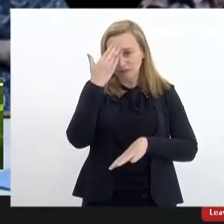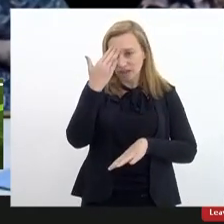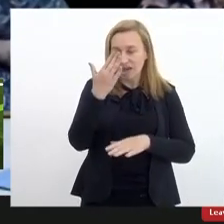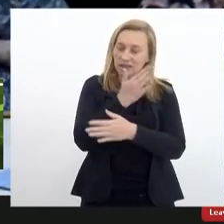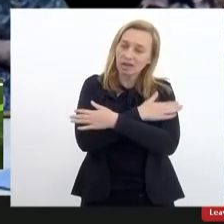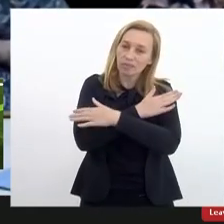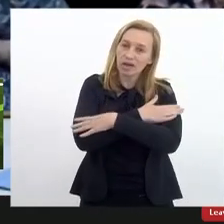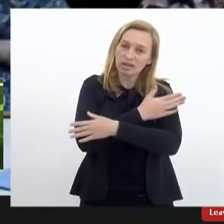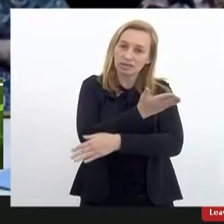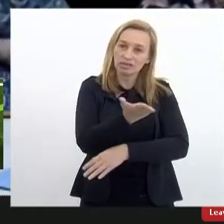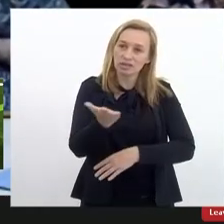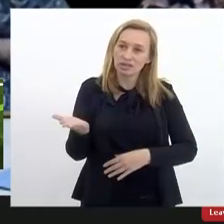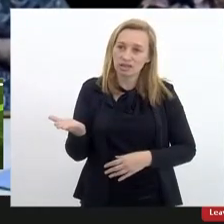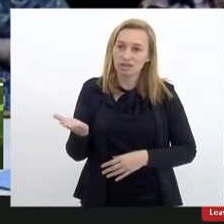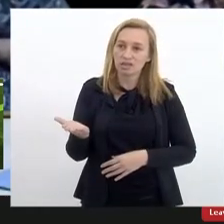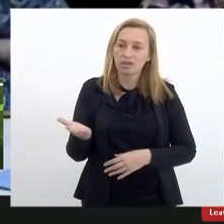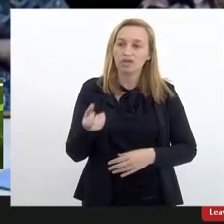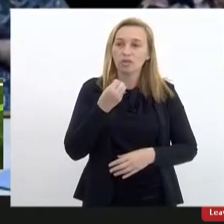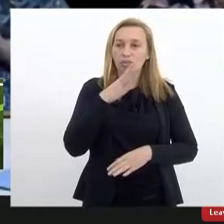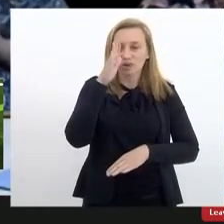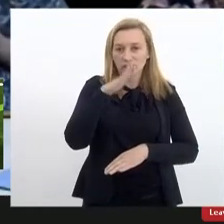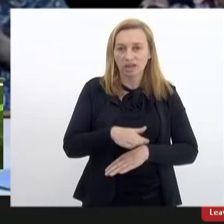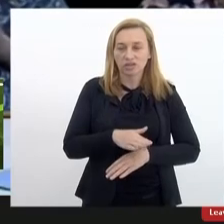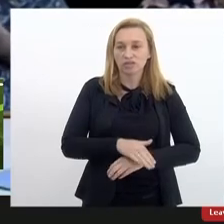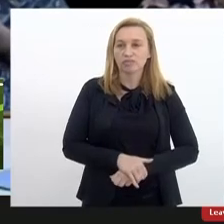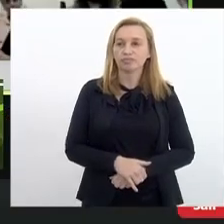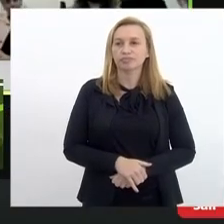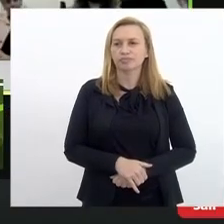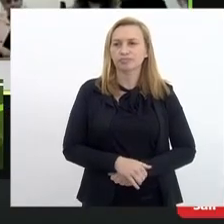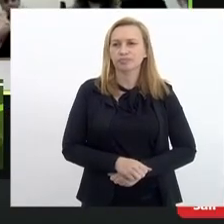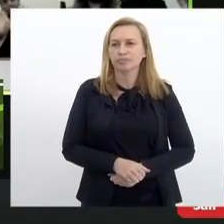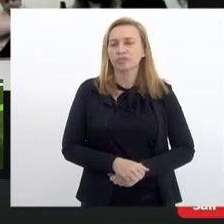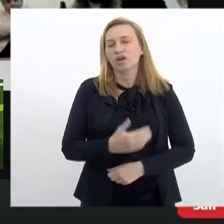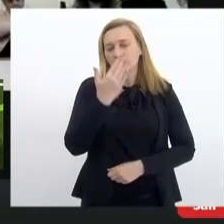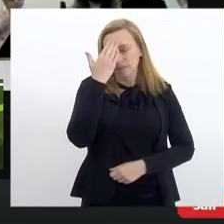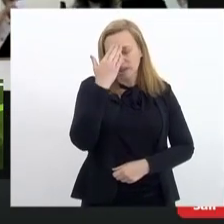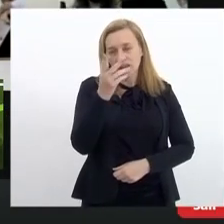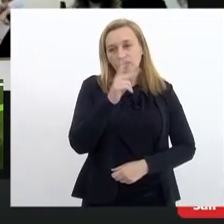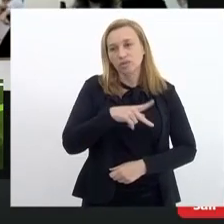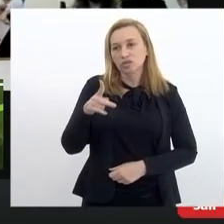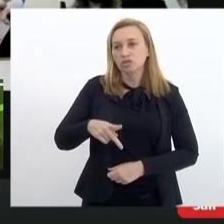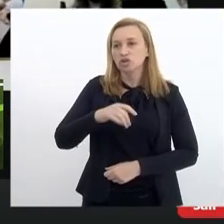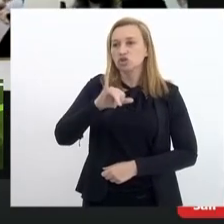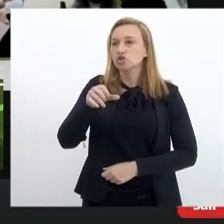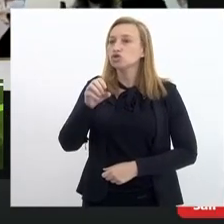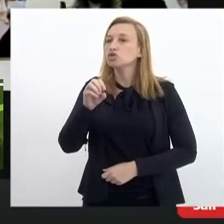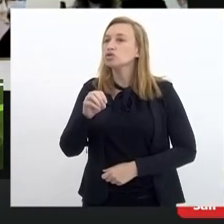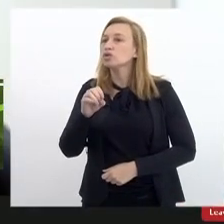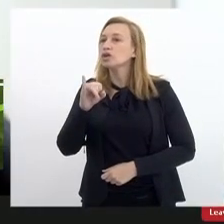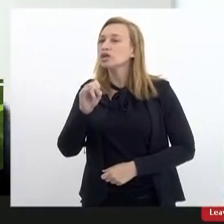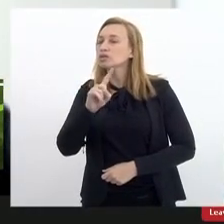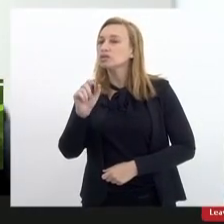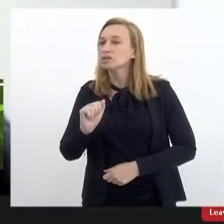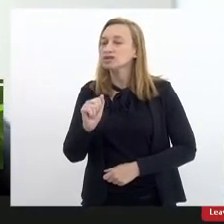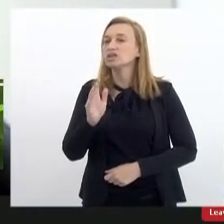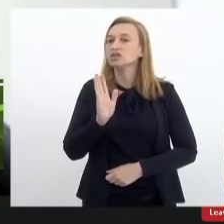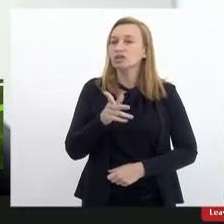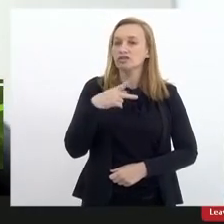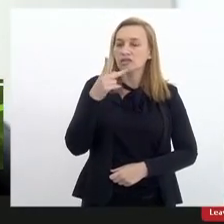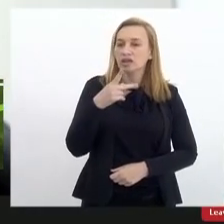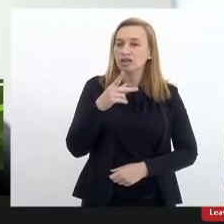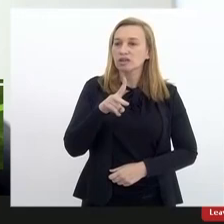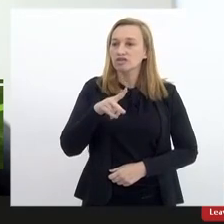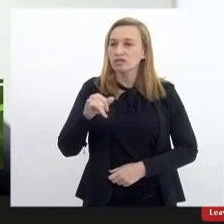grande abraço a todos e uma boa tarde Obrigado professora Joilza então reafirmo aí que a gente